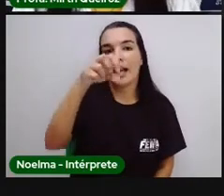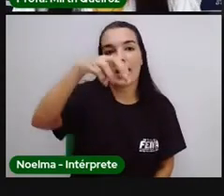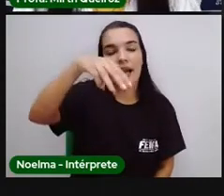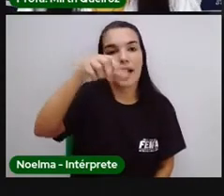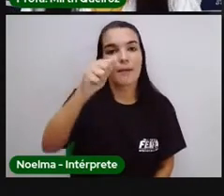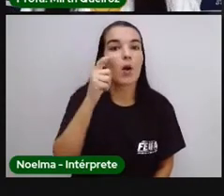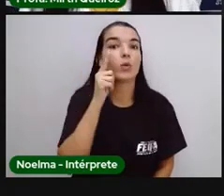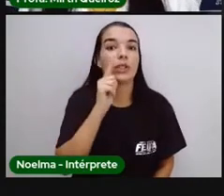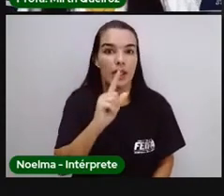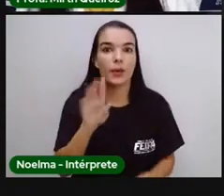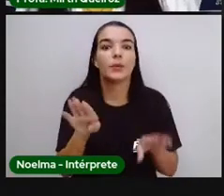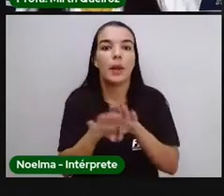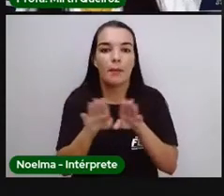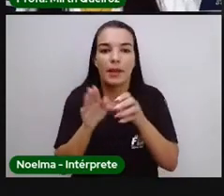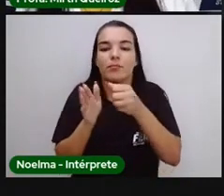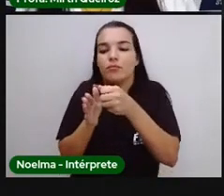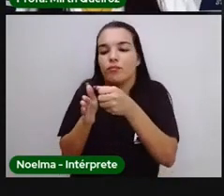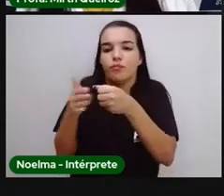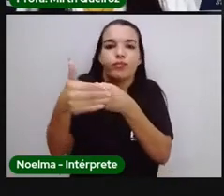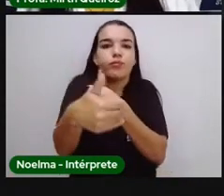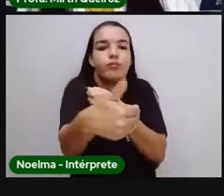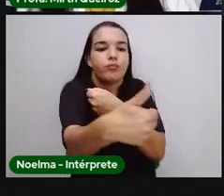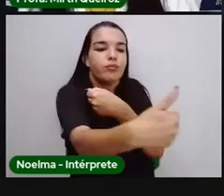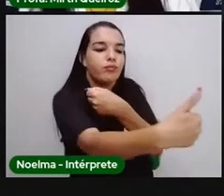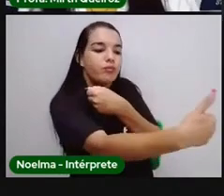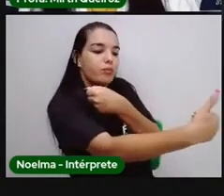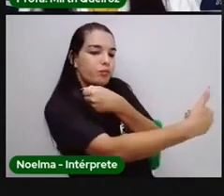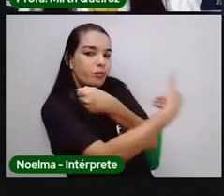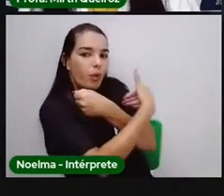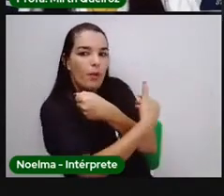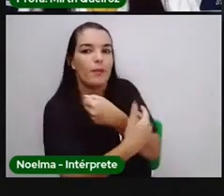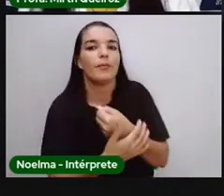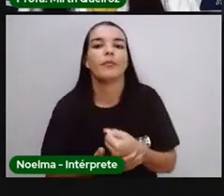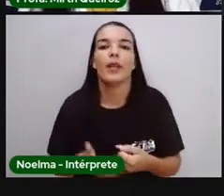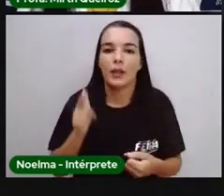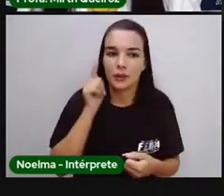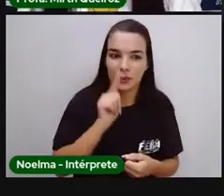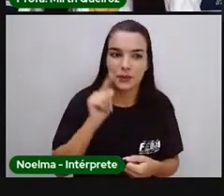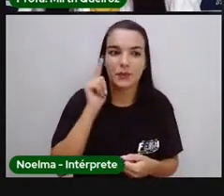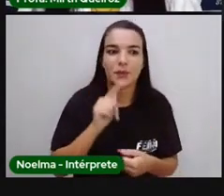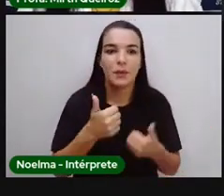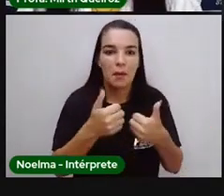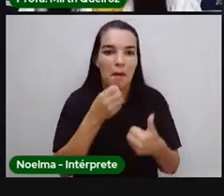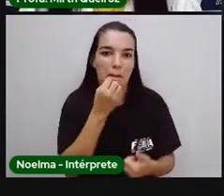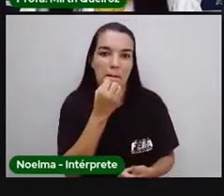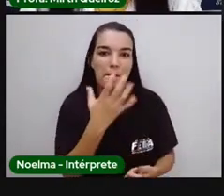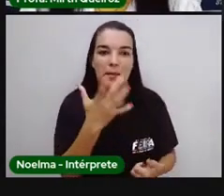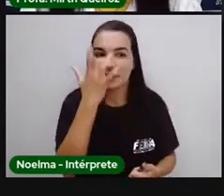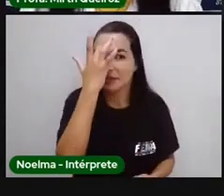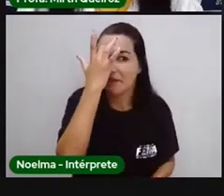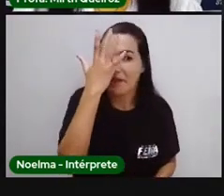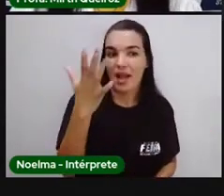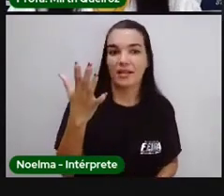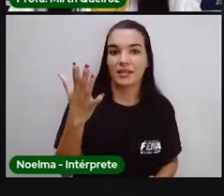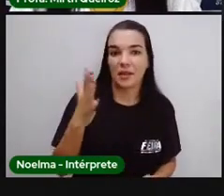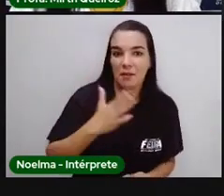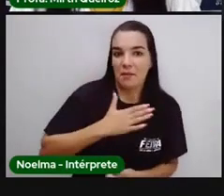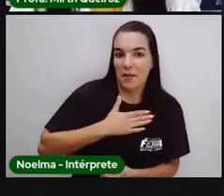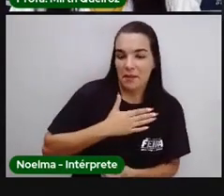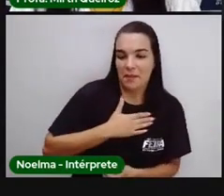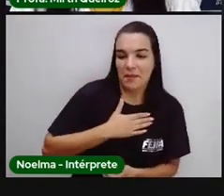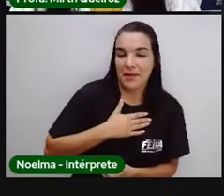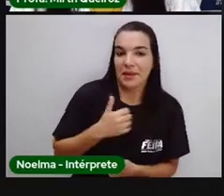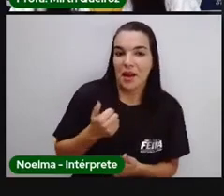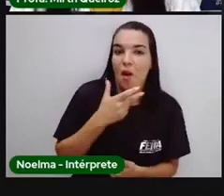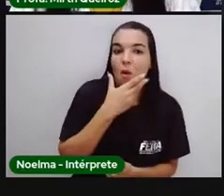comércios. Bom, depois que Bartolomeu Dias passou pelas Tormentas, ficou bem mais fácil pra mim. Olha aí,